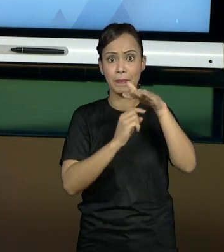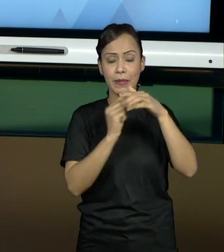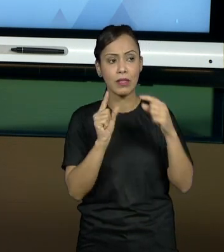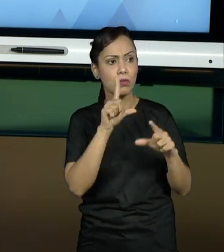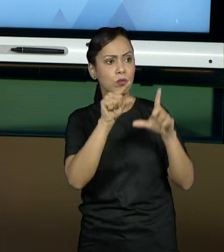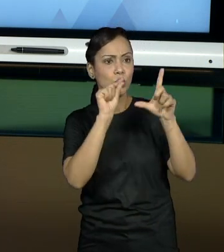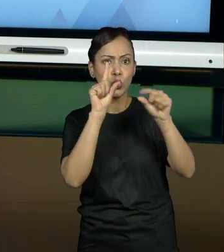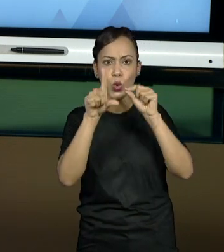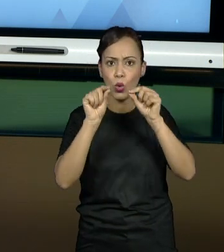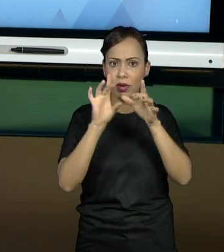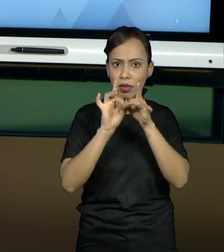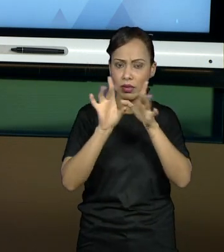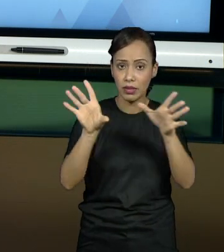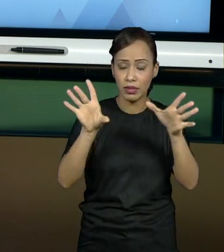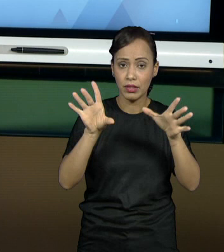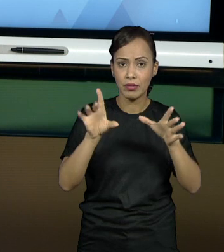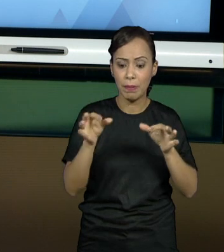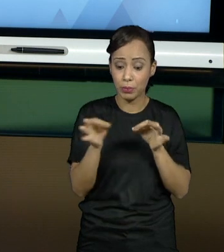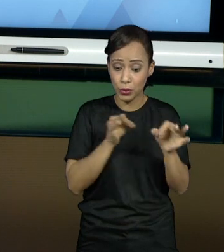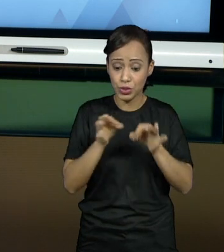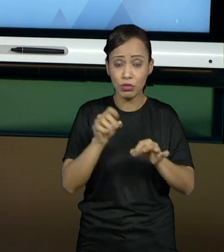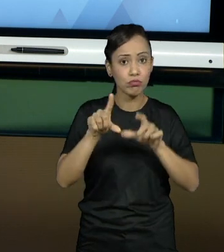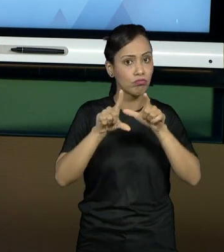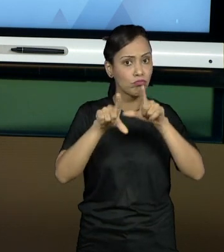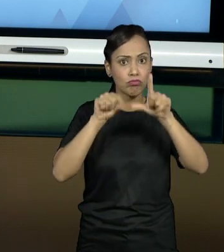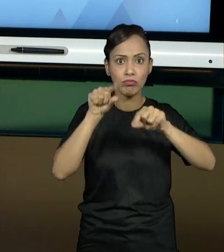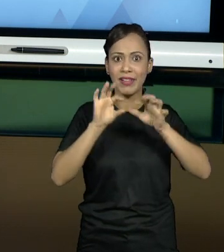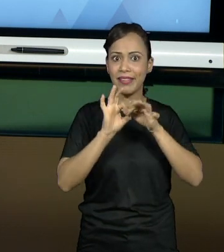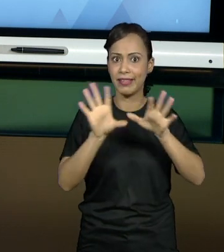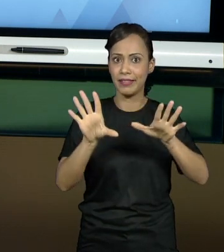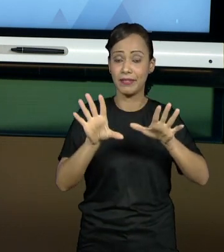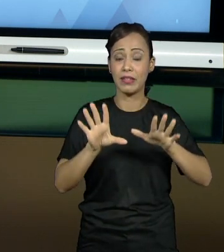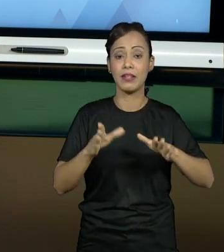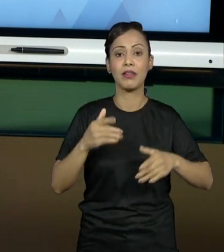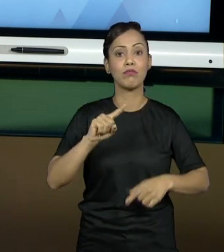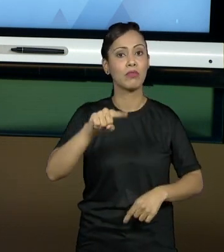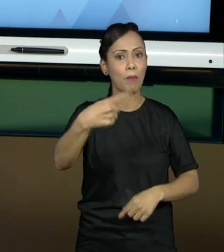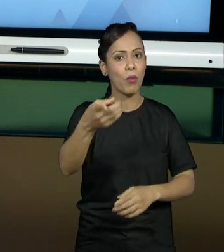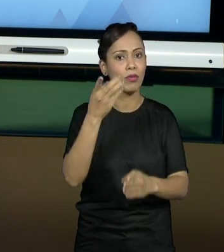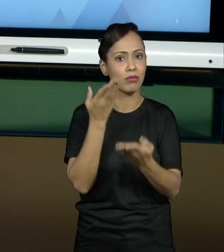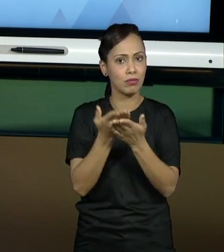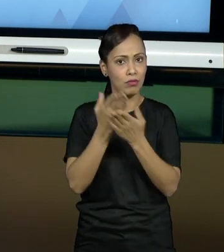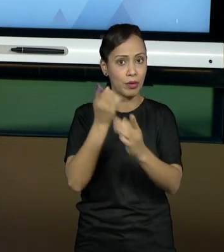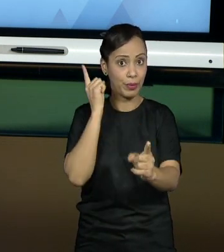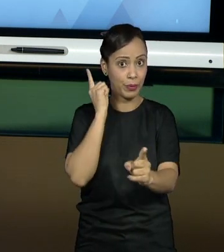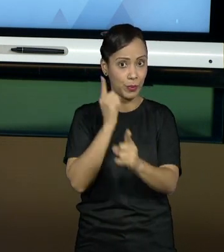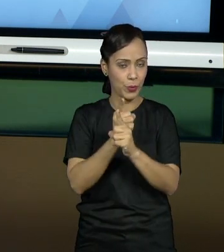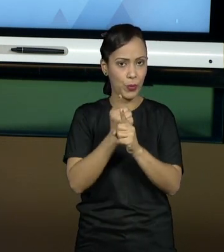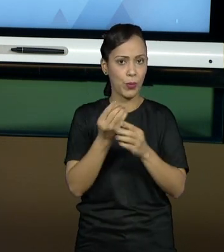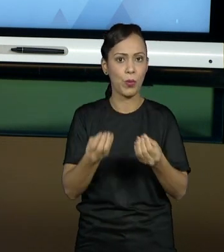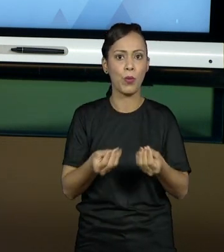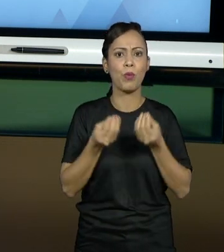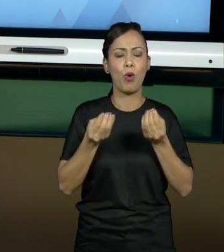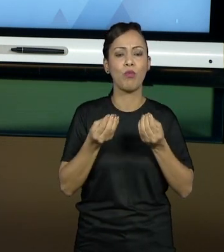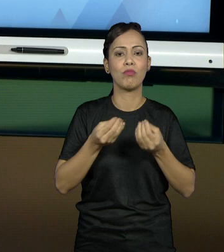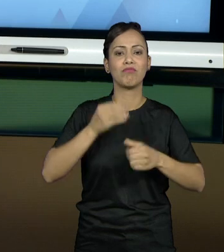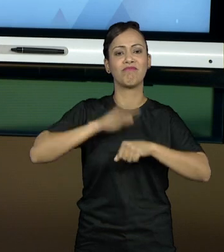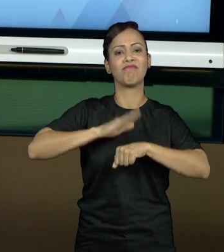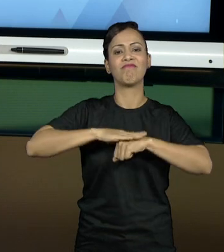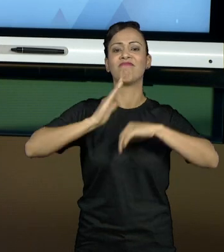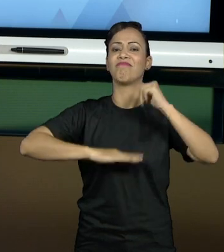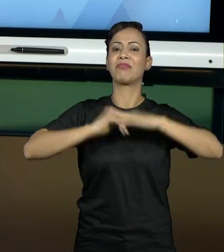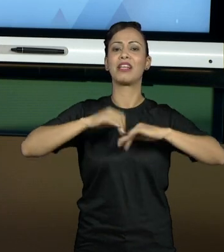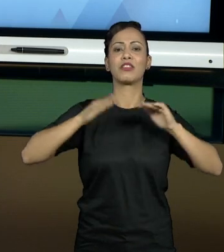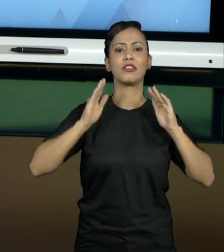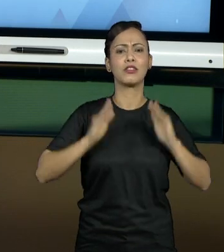organização, o projeto que vai ser desenvolvido. E a partir do nosso próximo encontro, nós vamos estar realmente colocando em prática